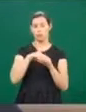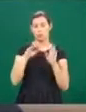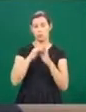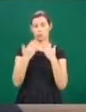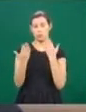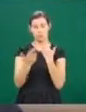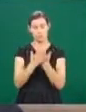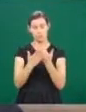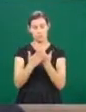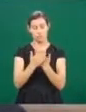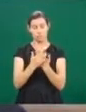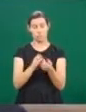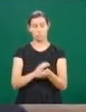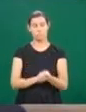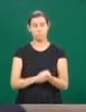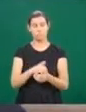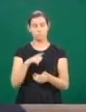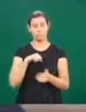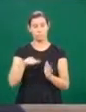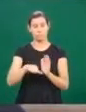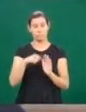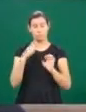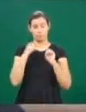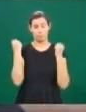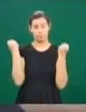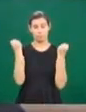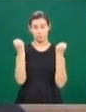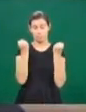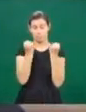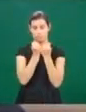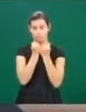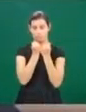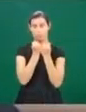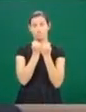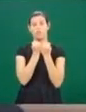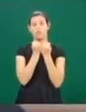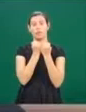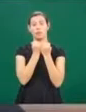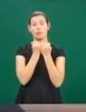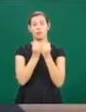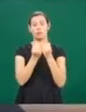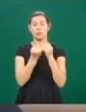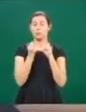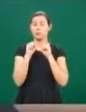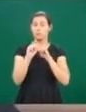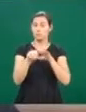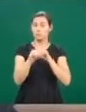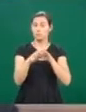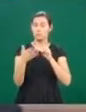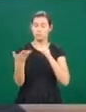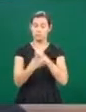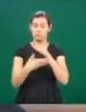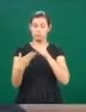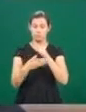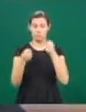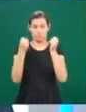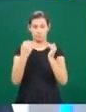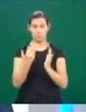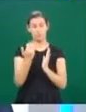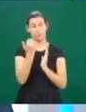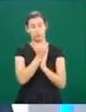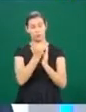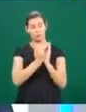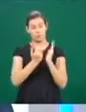discutido durante o primeiro Seminário Regional de Educação Básica. Quem fala mais com a gente sobre a programação e quem pode participar